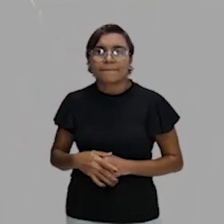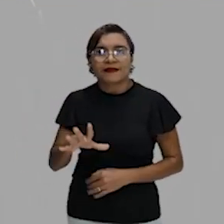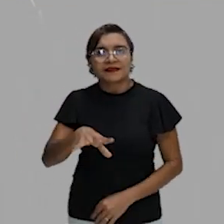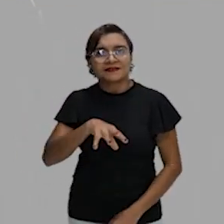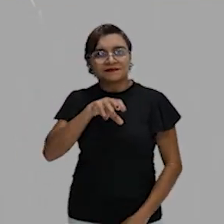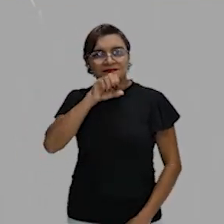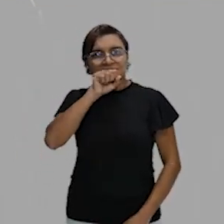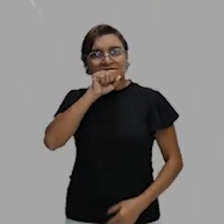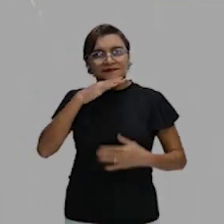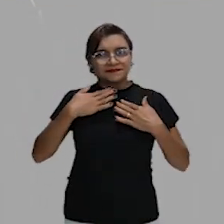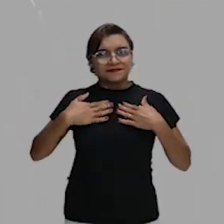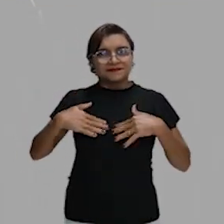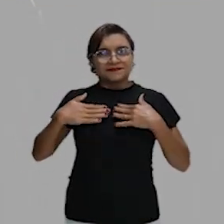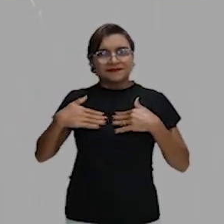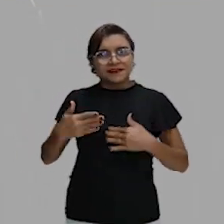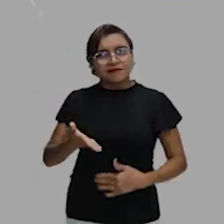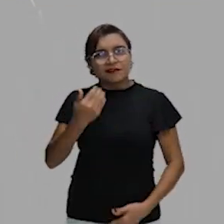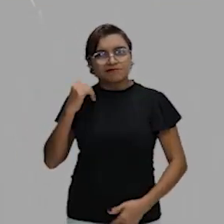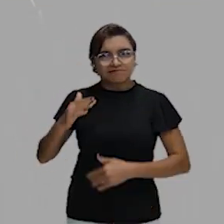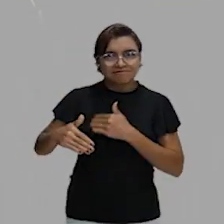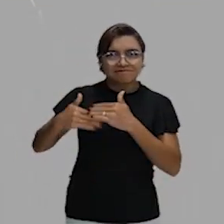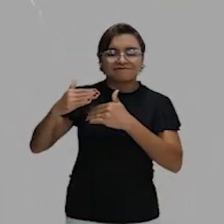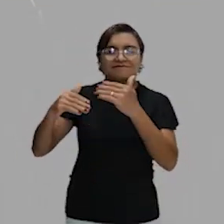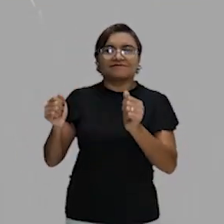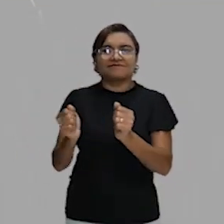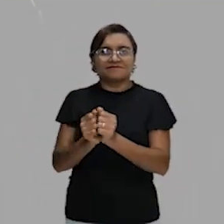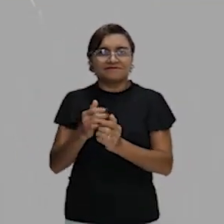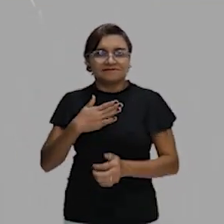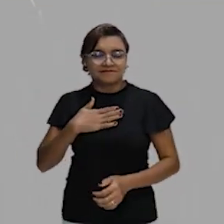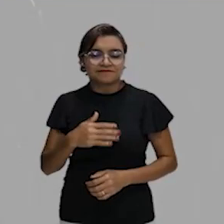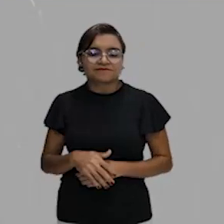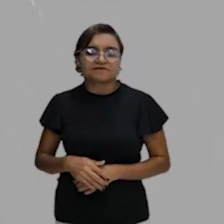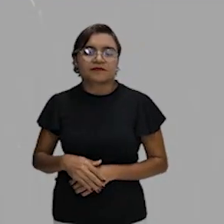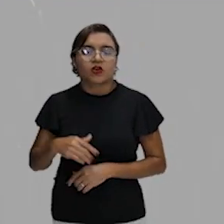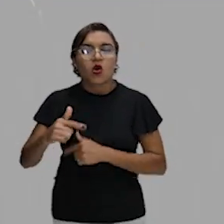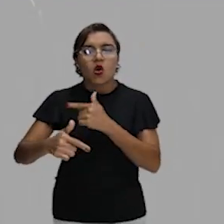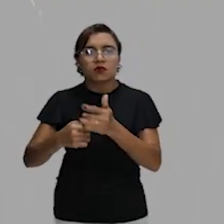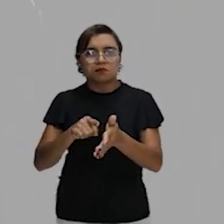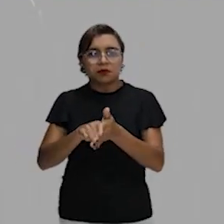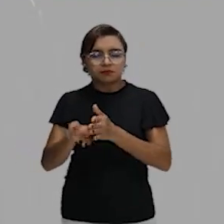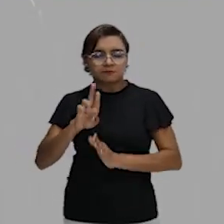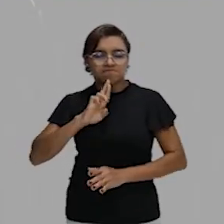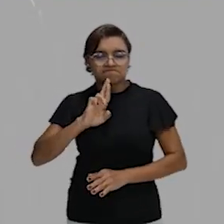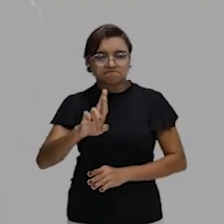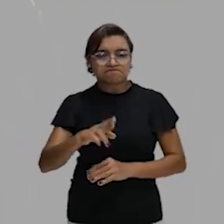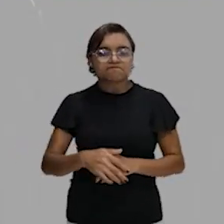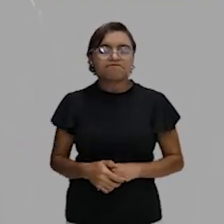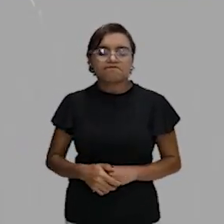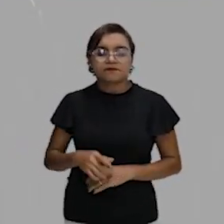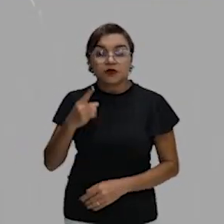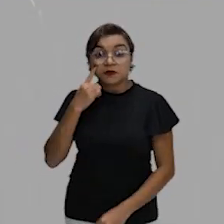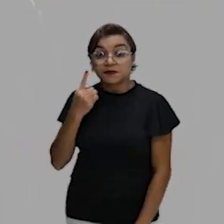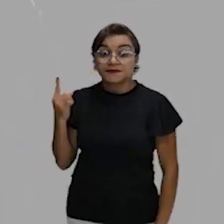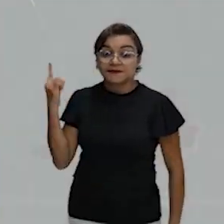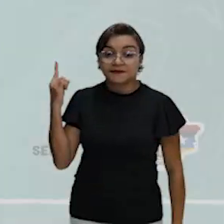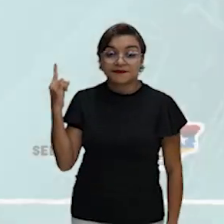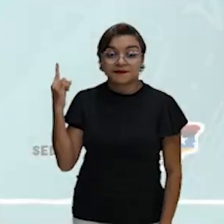respira, vem evoluir comigo, que tem outra questão bacana sobre problema ambiental agora para a gente responder. Olha essa aí.